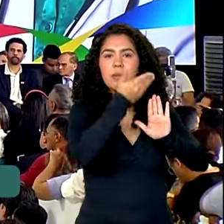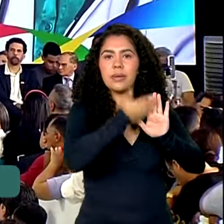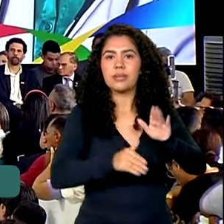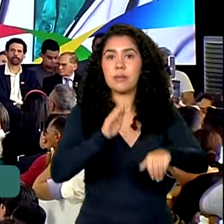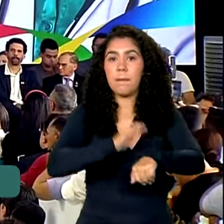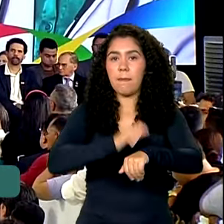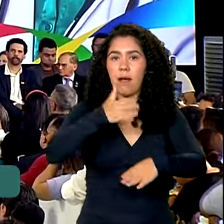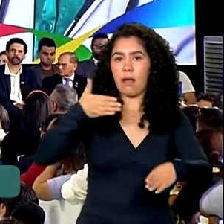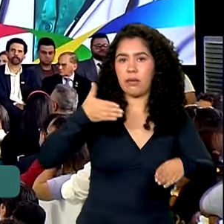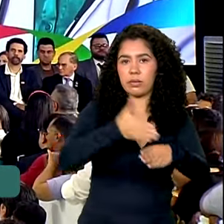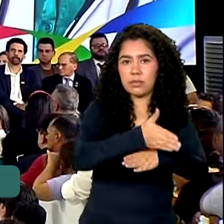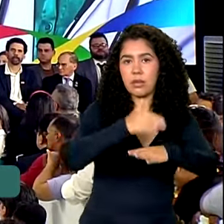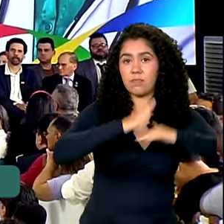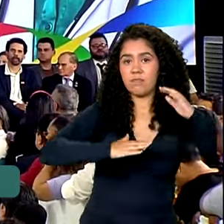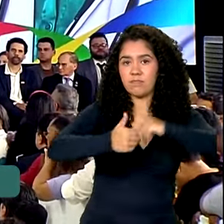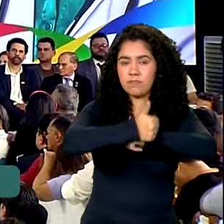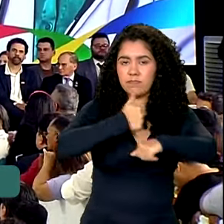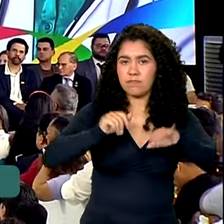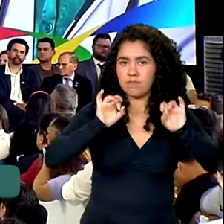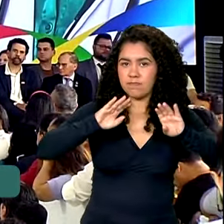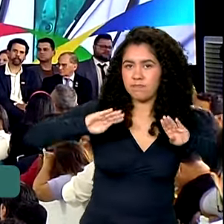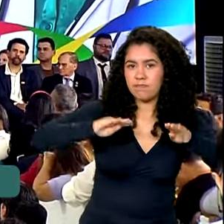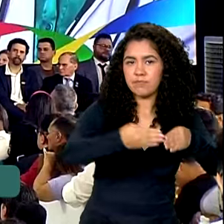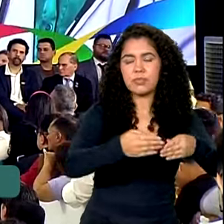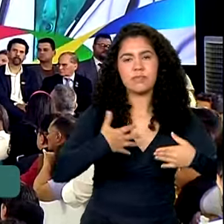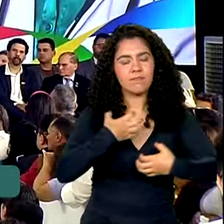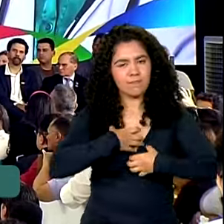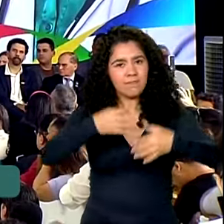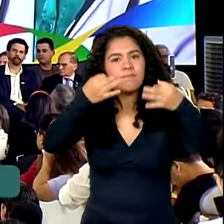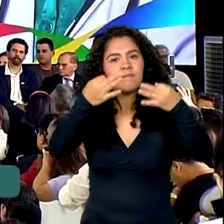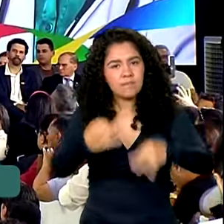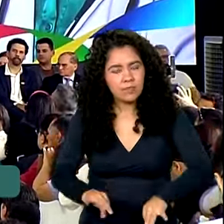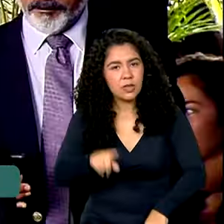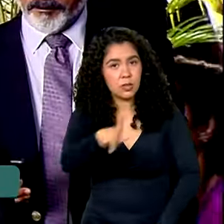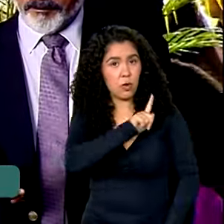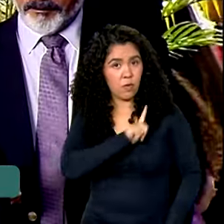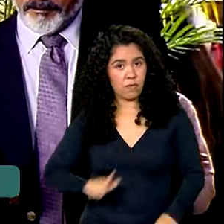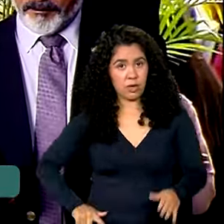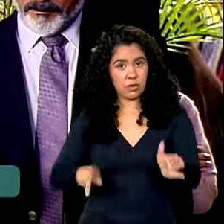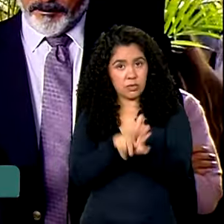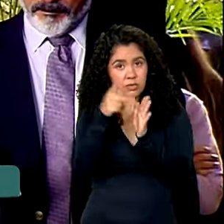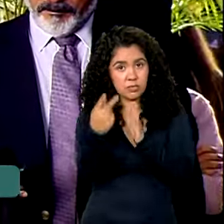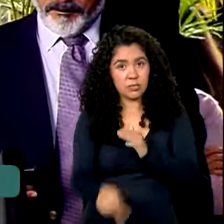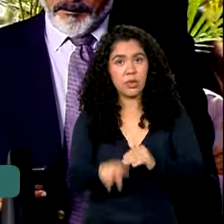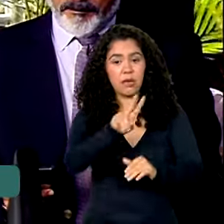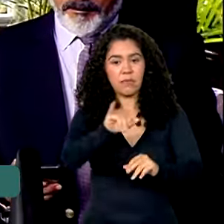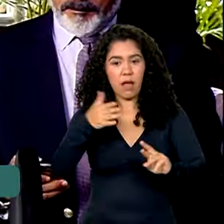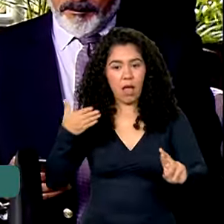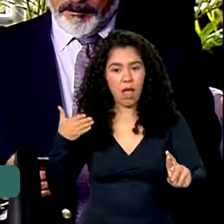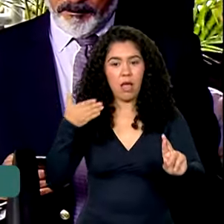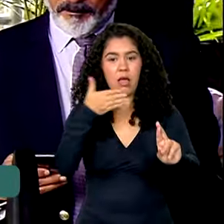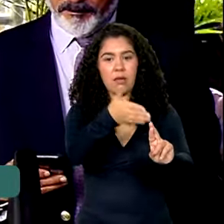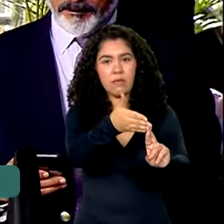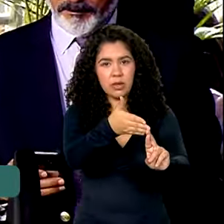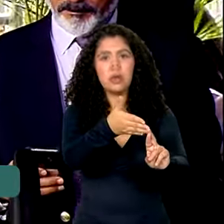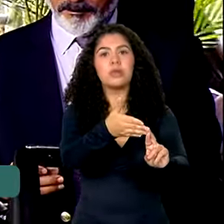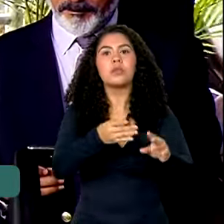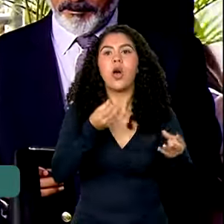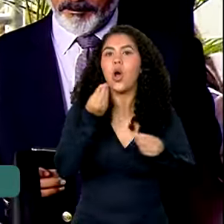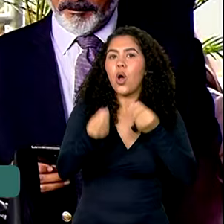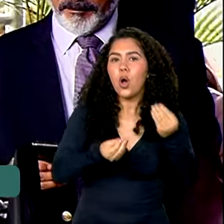Especialistas. Eu tenho certeza, governador Elmano, que o Ceará será uma grande referência, como foi nas